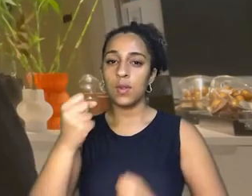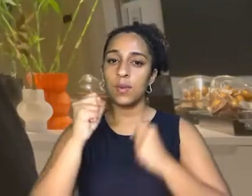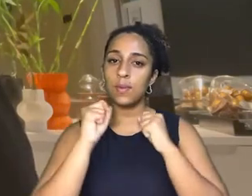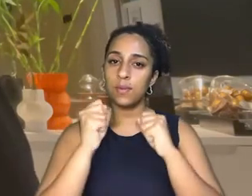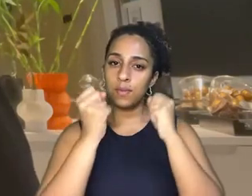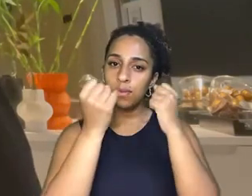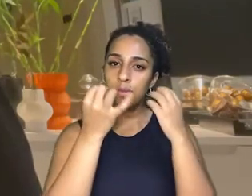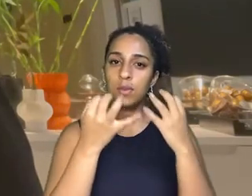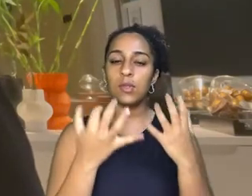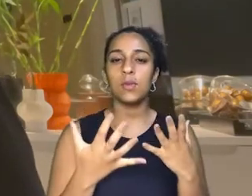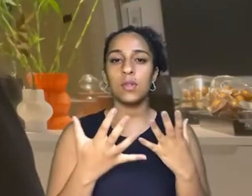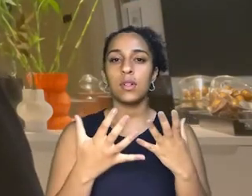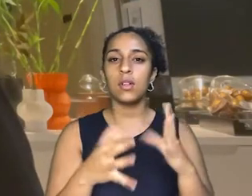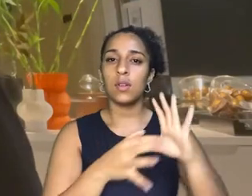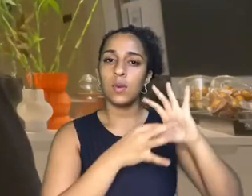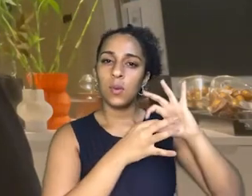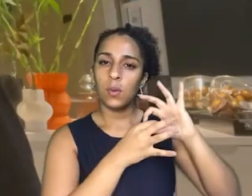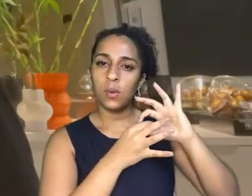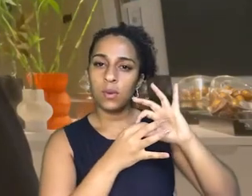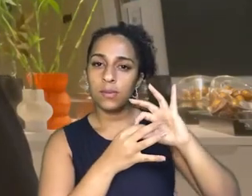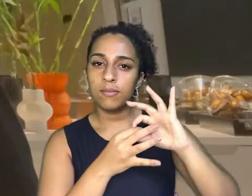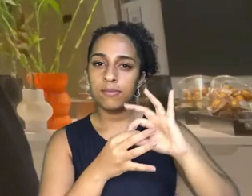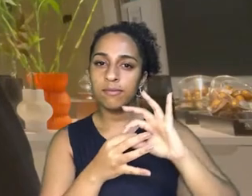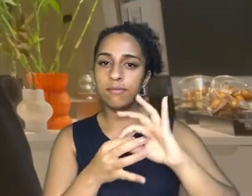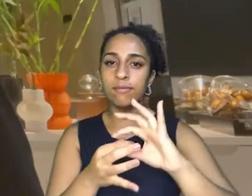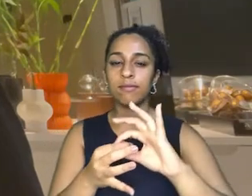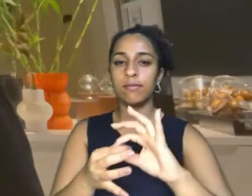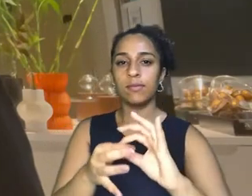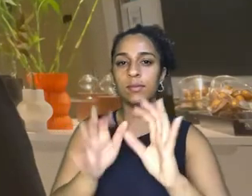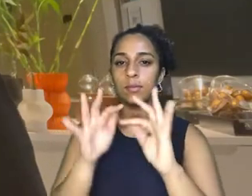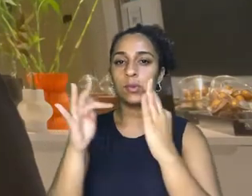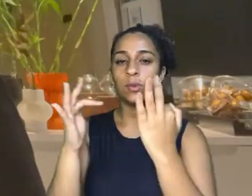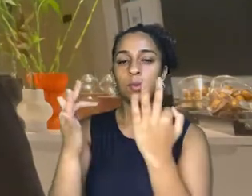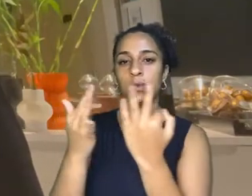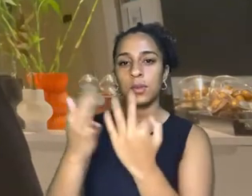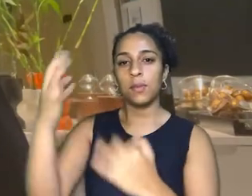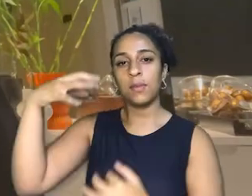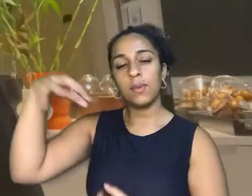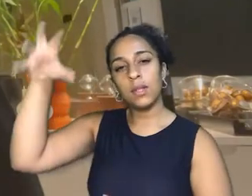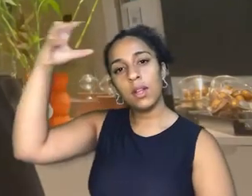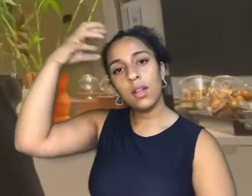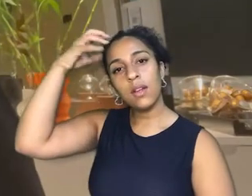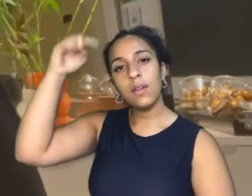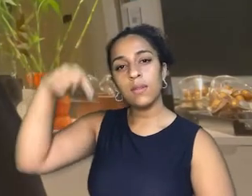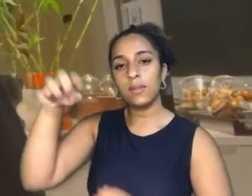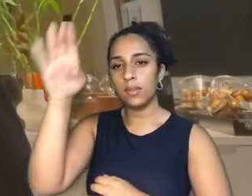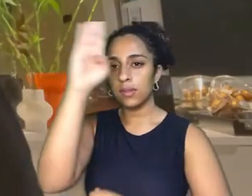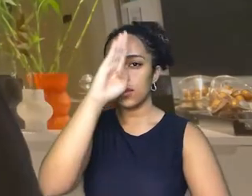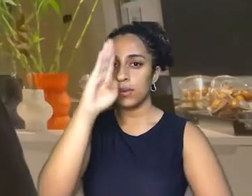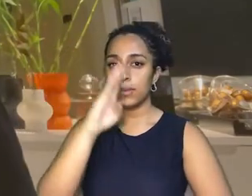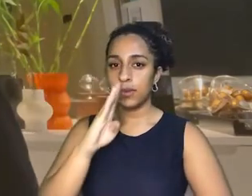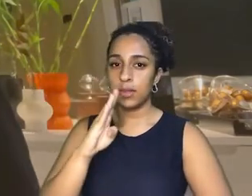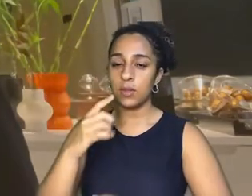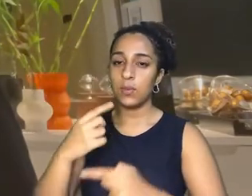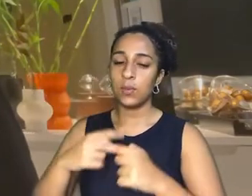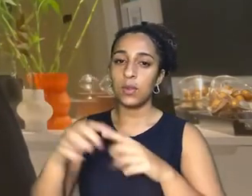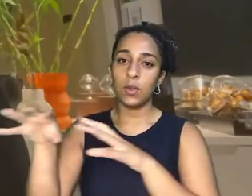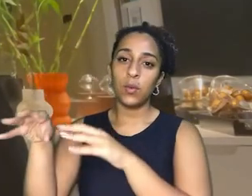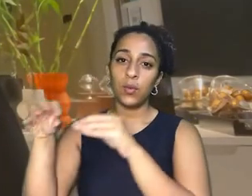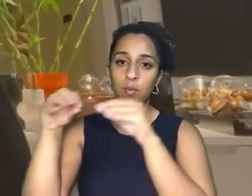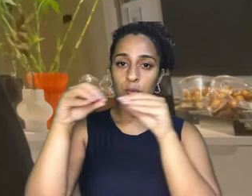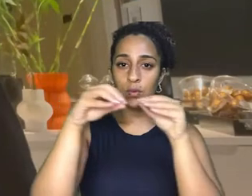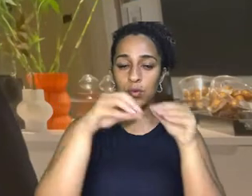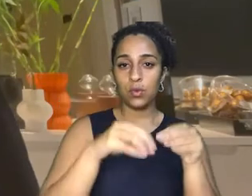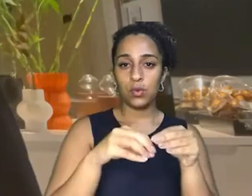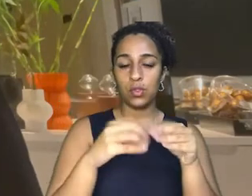gente pode falar que vivimos no contexto da família real presente aqui no Brasil, a família real havia fugido, por assim